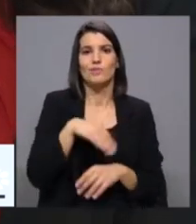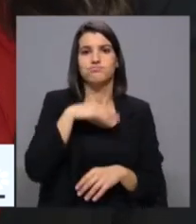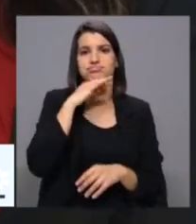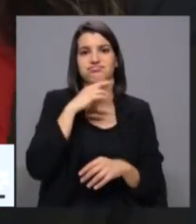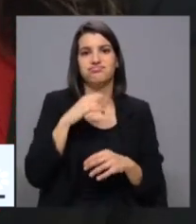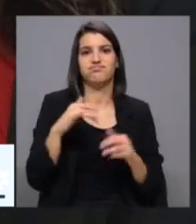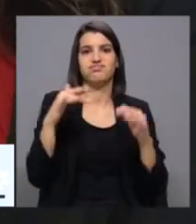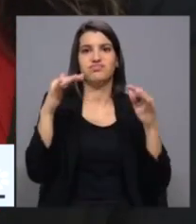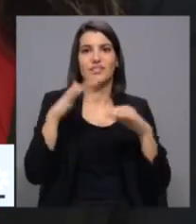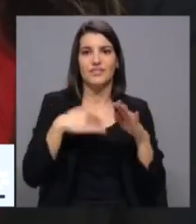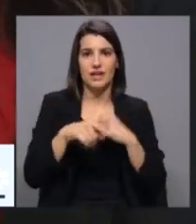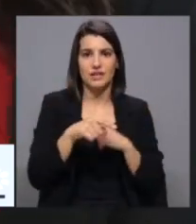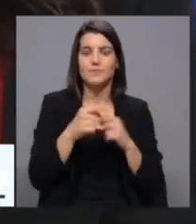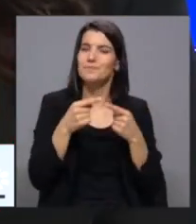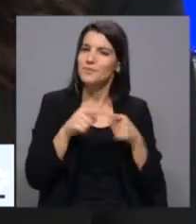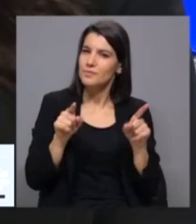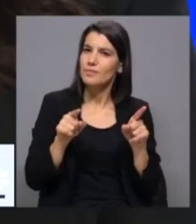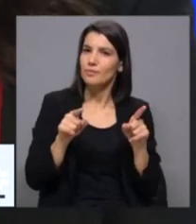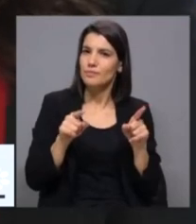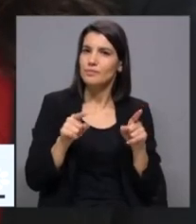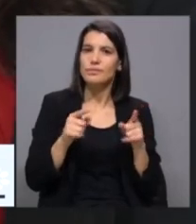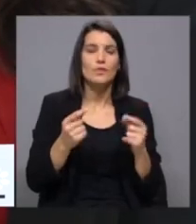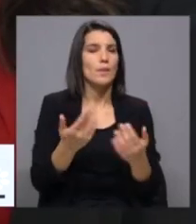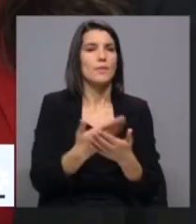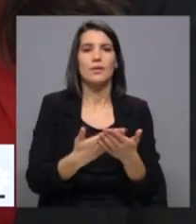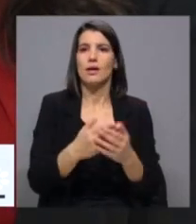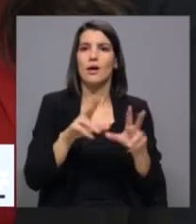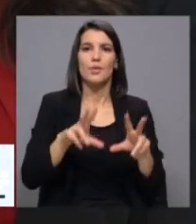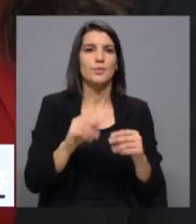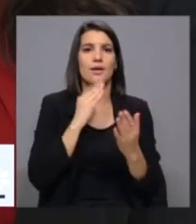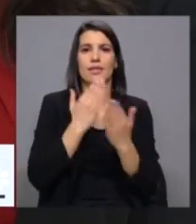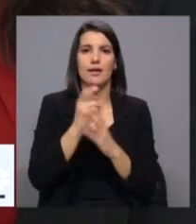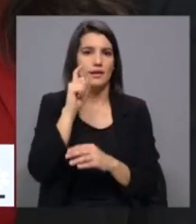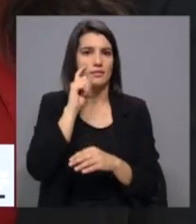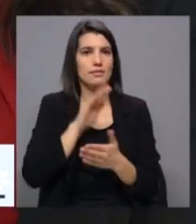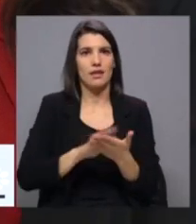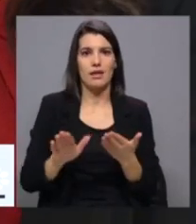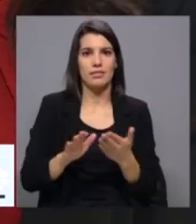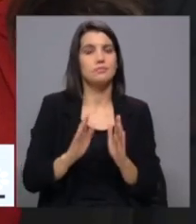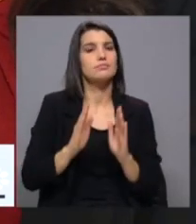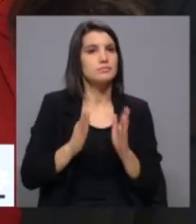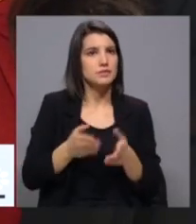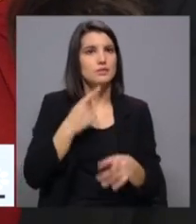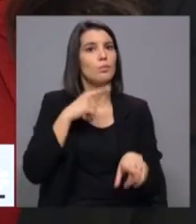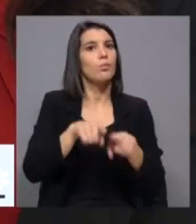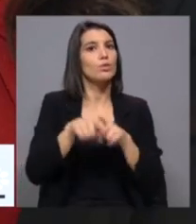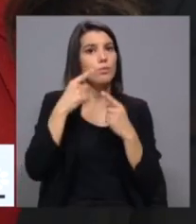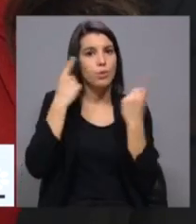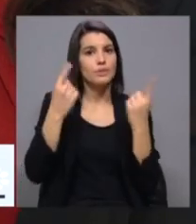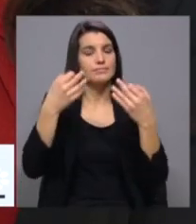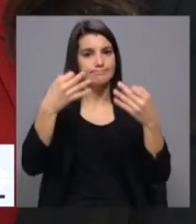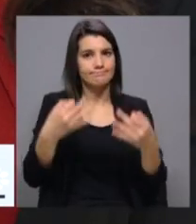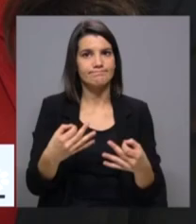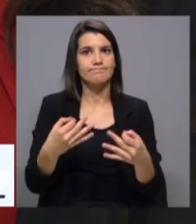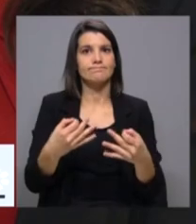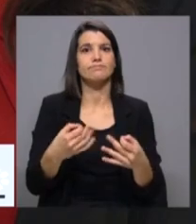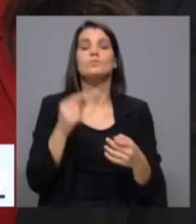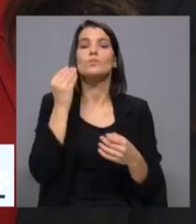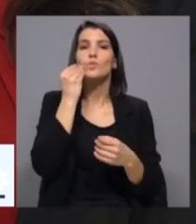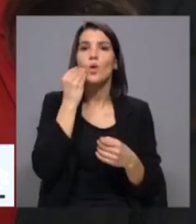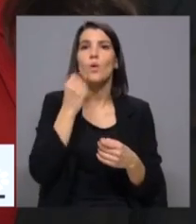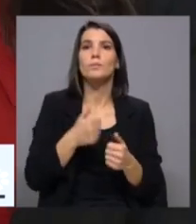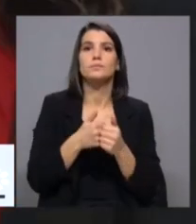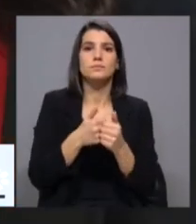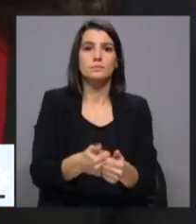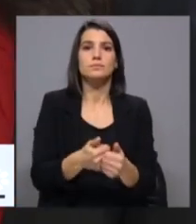é uma diferença que temos. O mercado nunca vai garantir nada. É mesmo preciso políticas públicas, apoiadas na democracia,